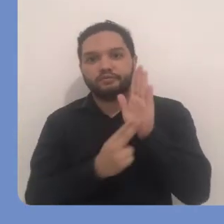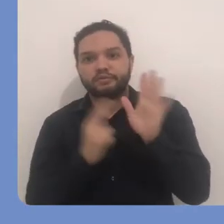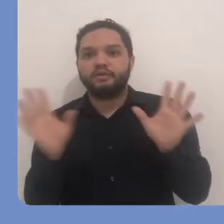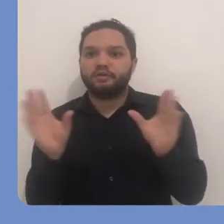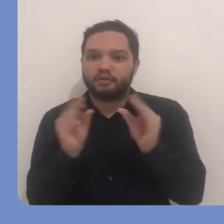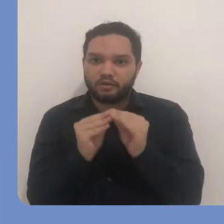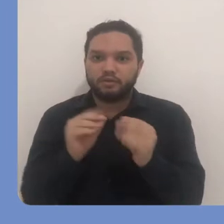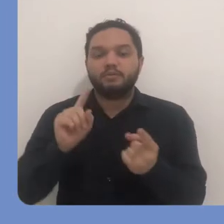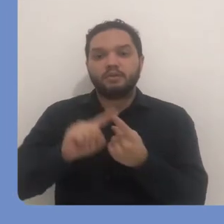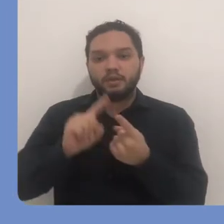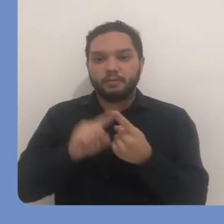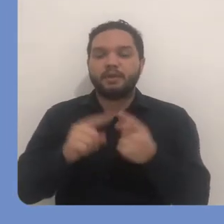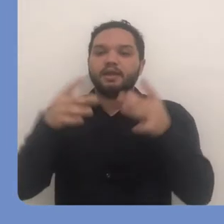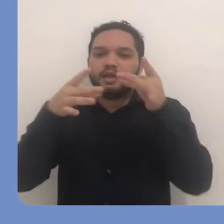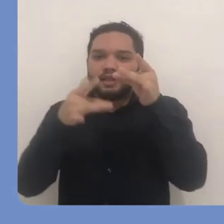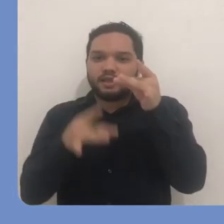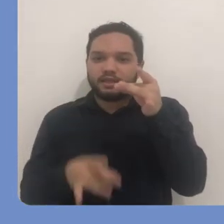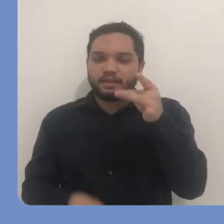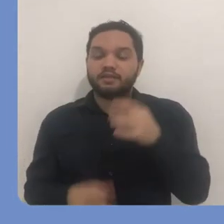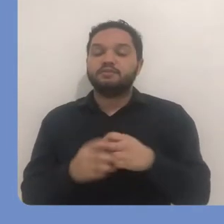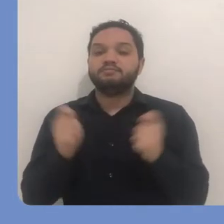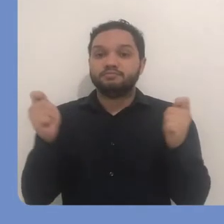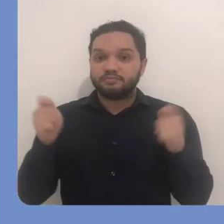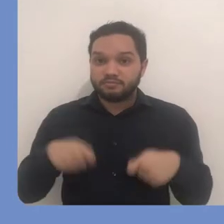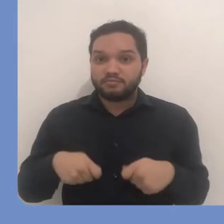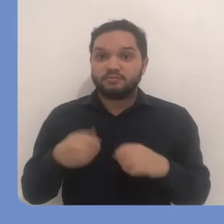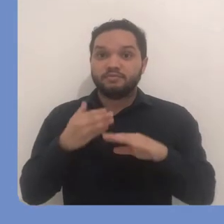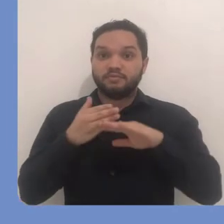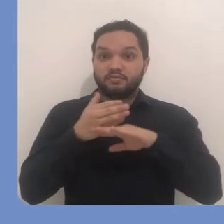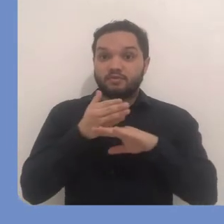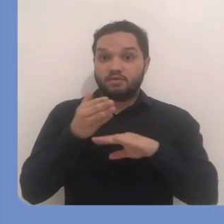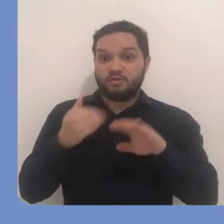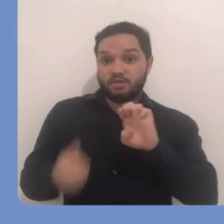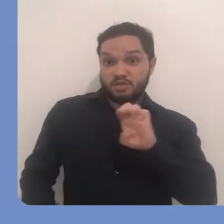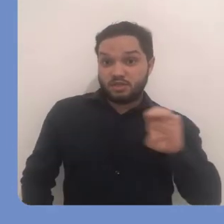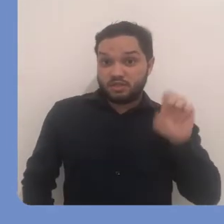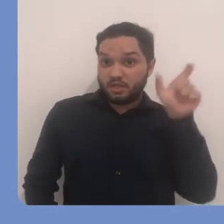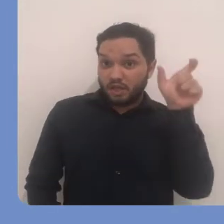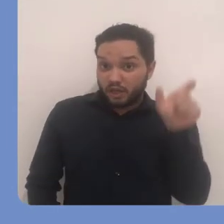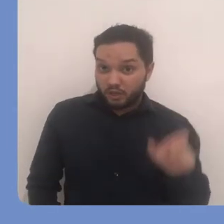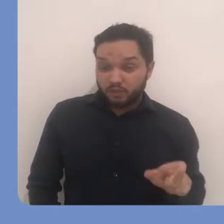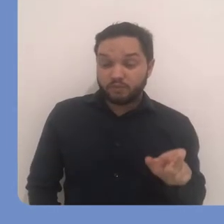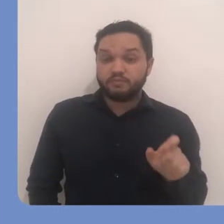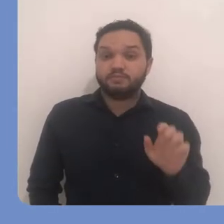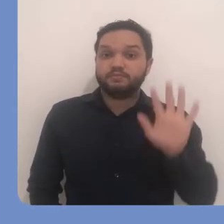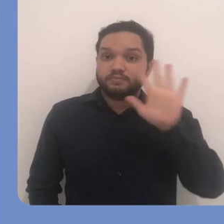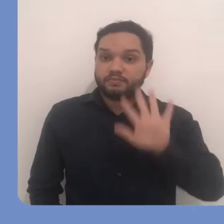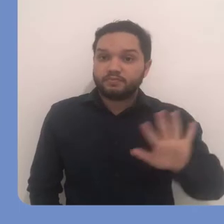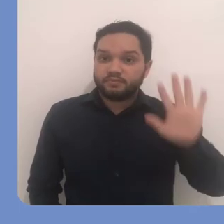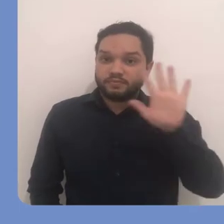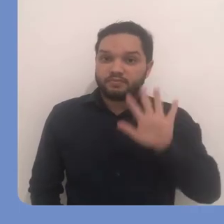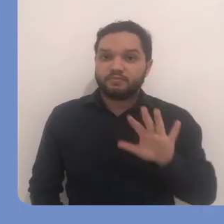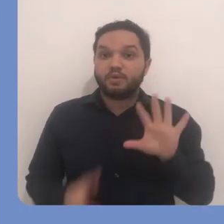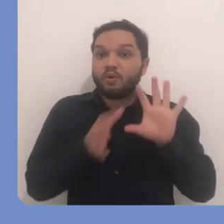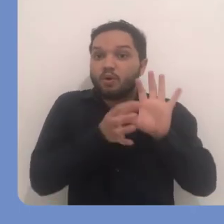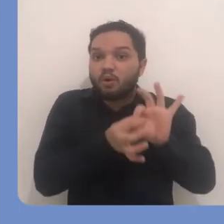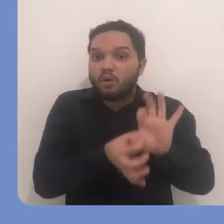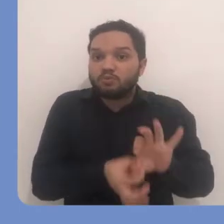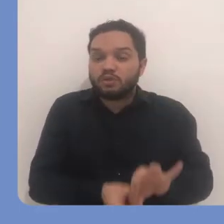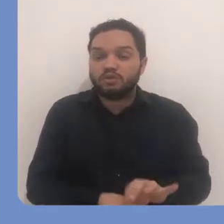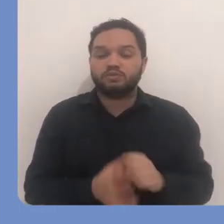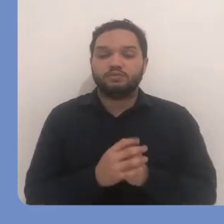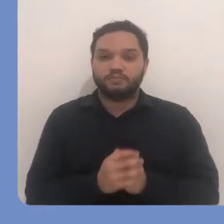autores, resumo e descrição, você consegue vir aqui no menu lateral esquerdo na área de